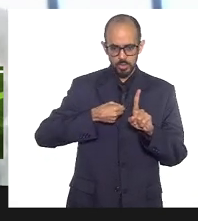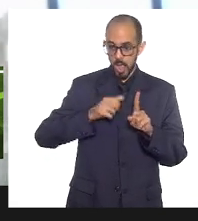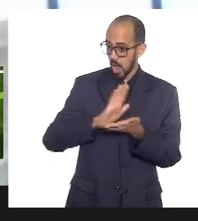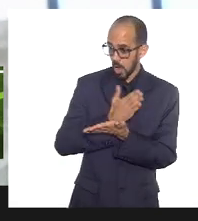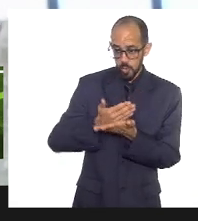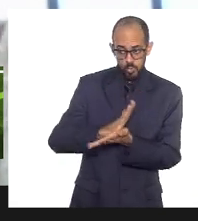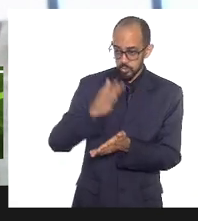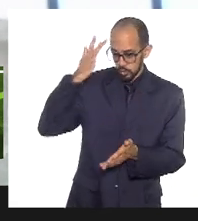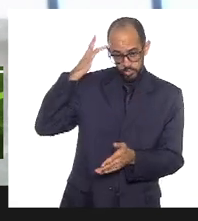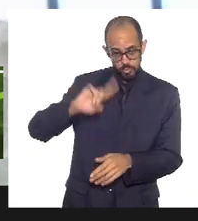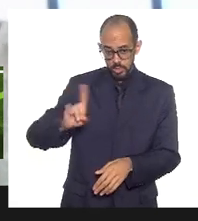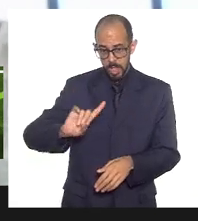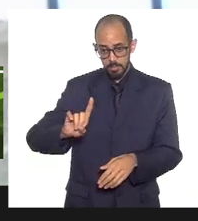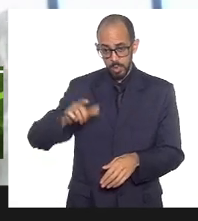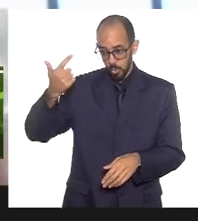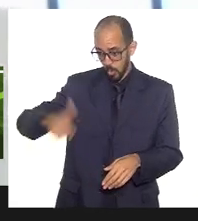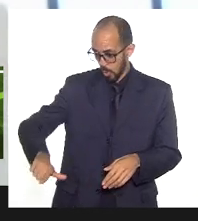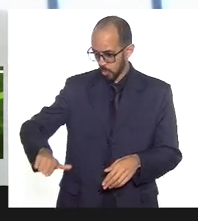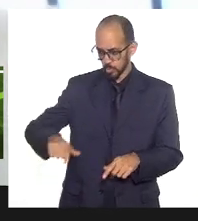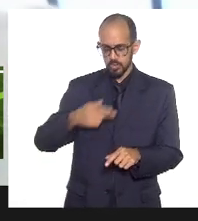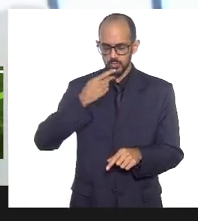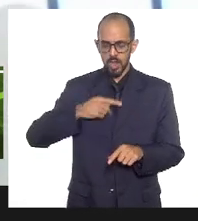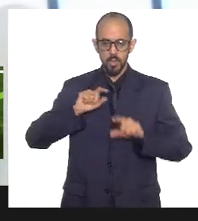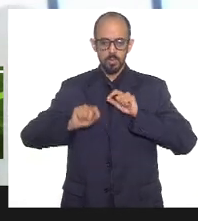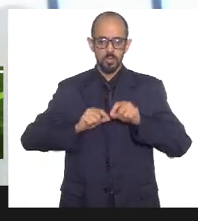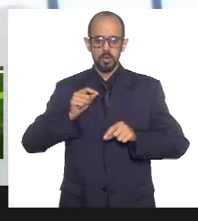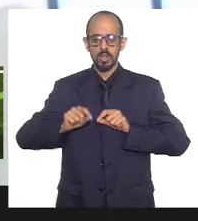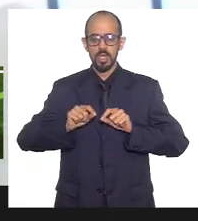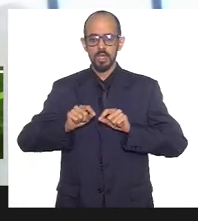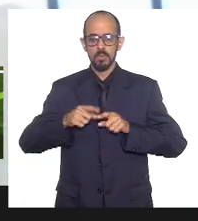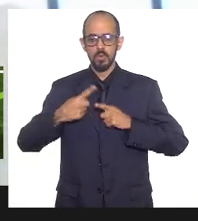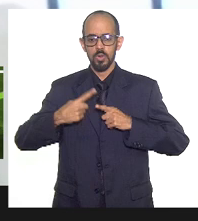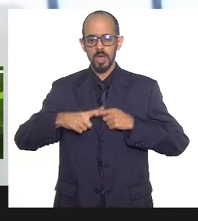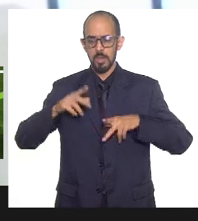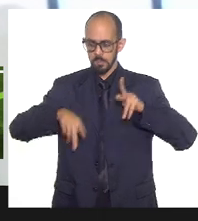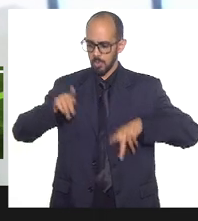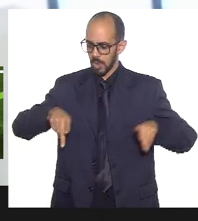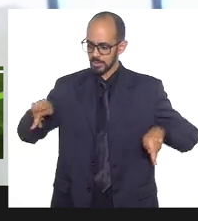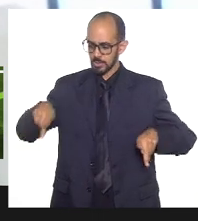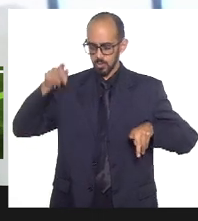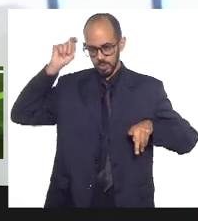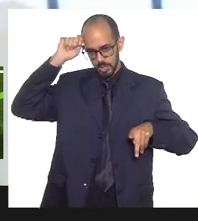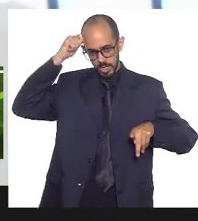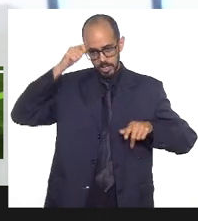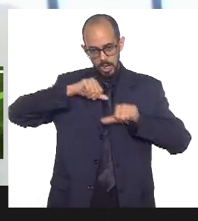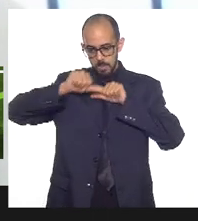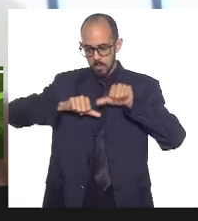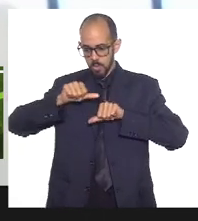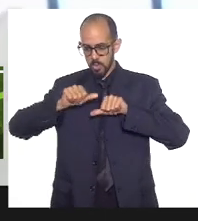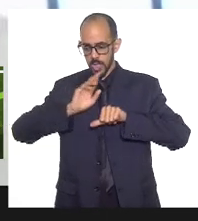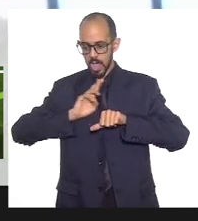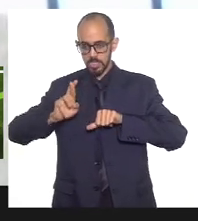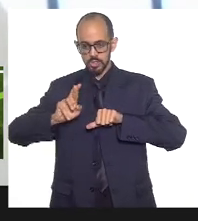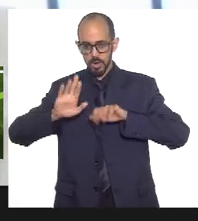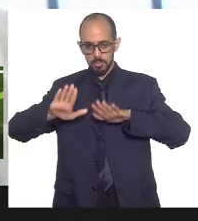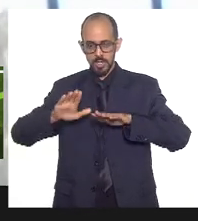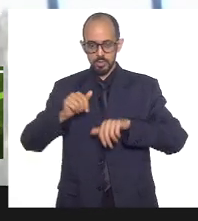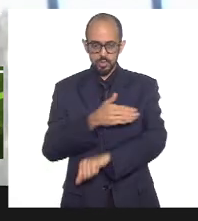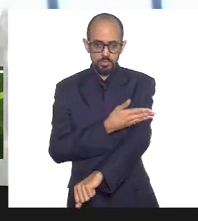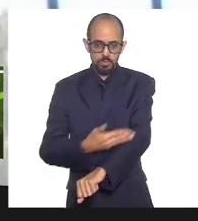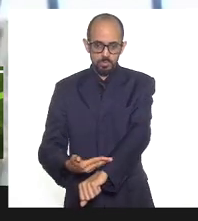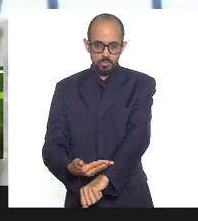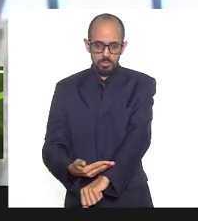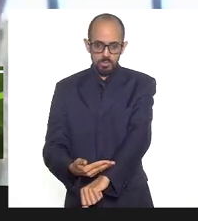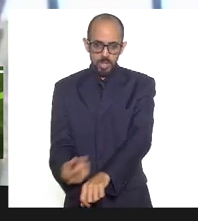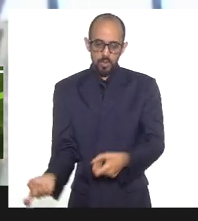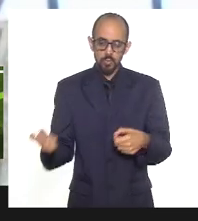outros não, porque o povo negro migra para as outras religiões e o povo branco migra para as